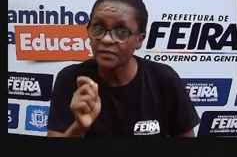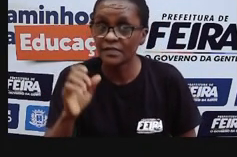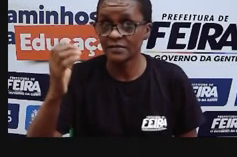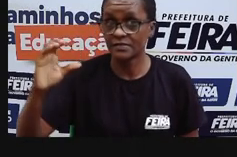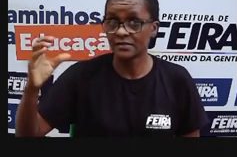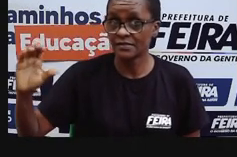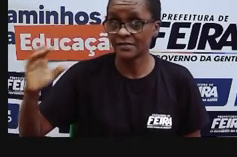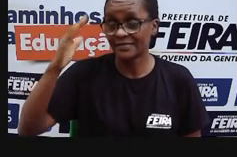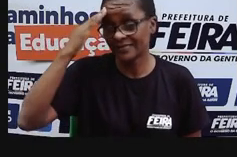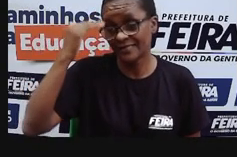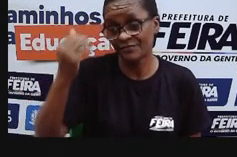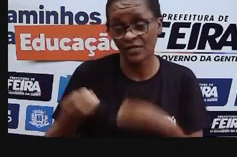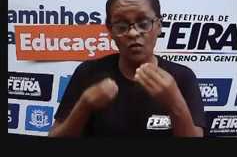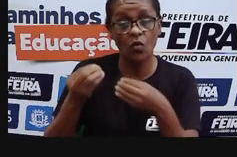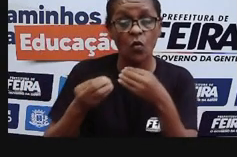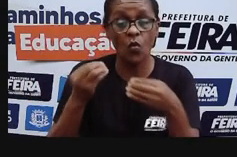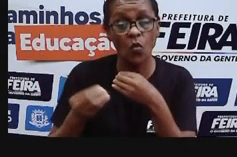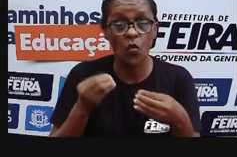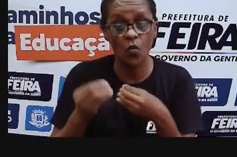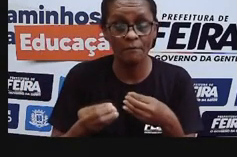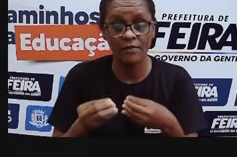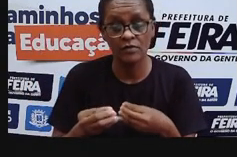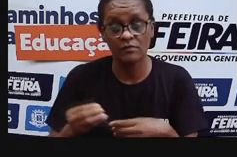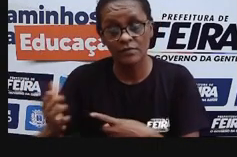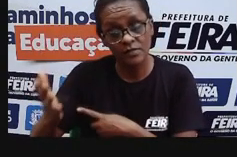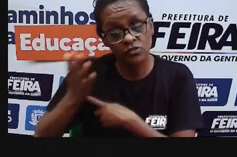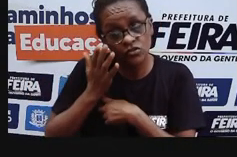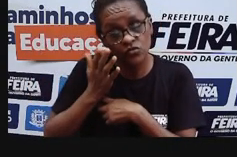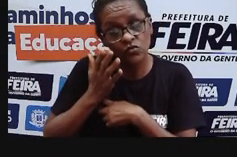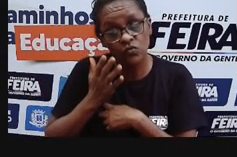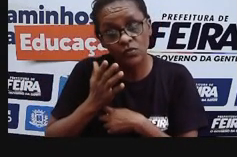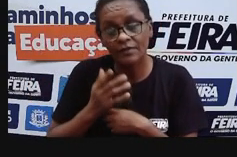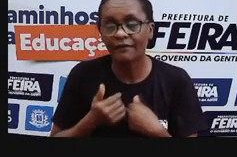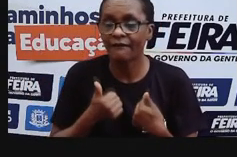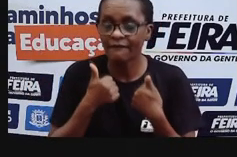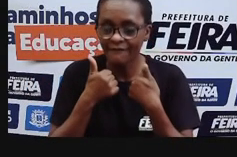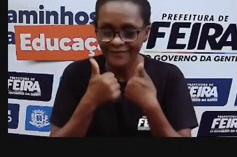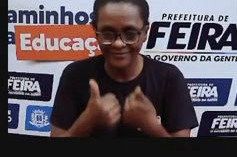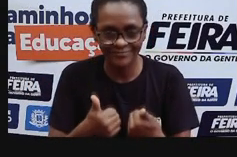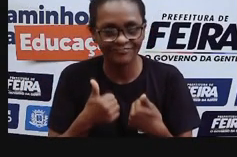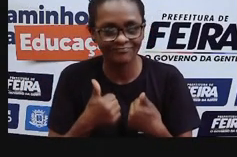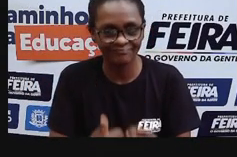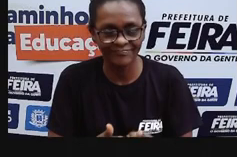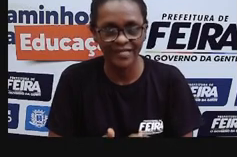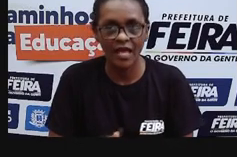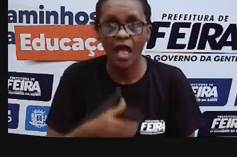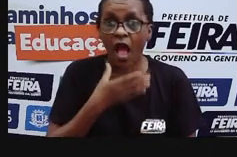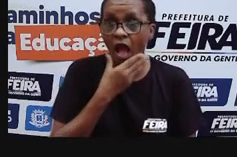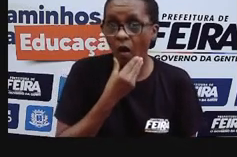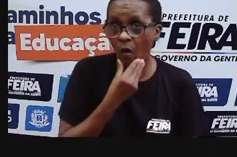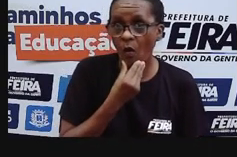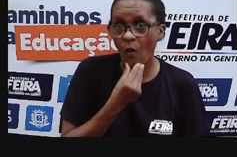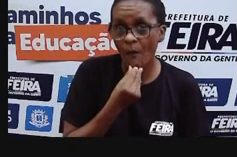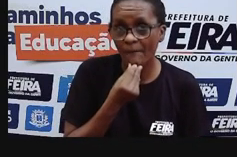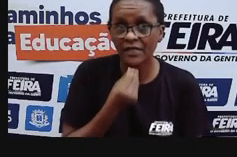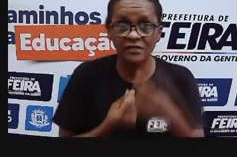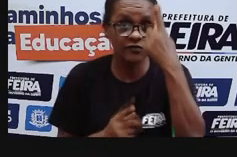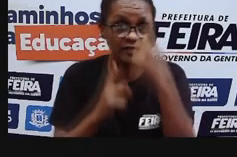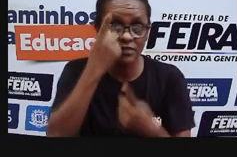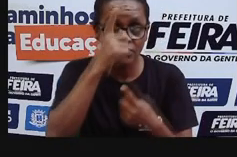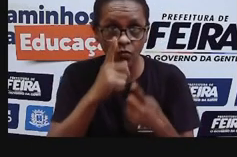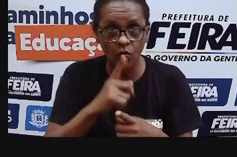Antoine van Leeuwenhoek, né? Ele aperfeiçoou o microscópio, ou seja, ele melhorou o